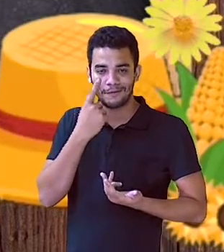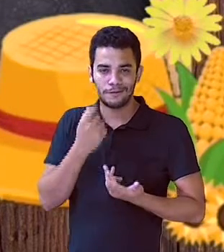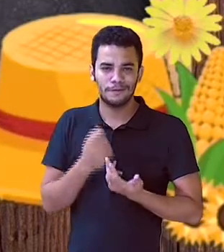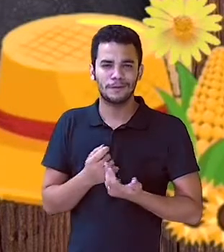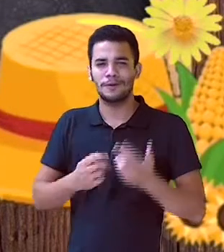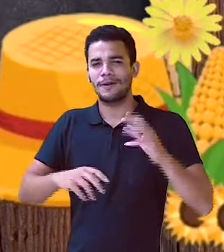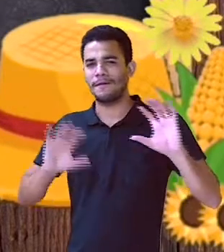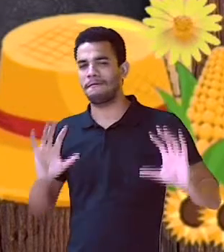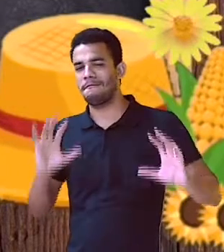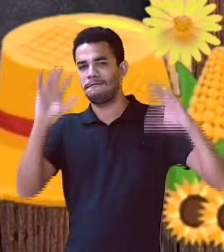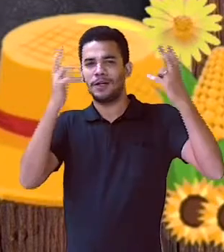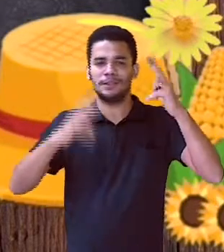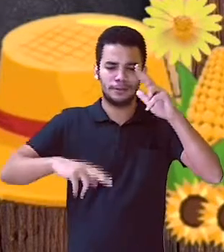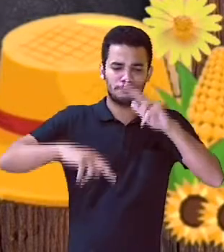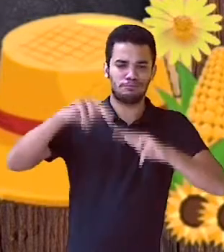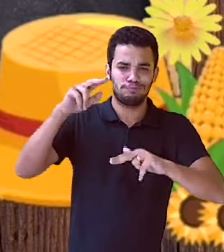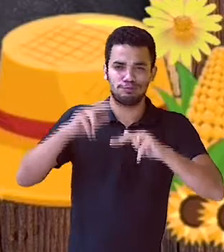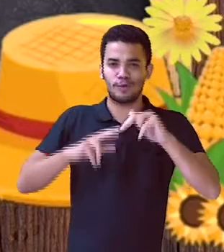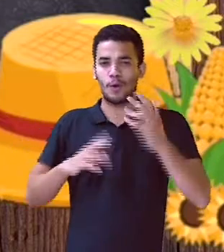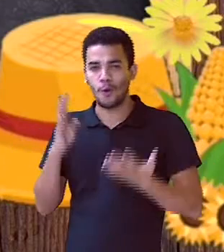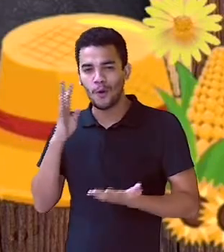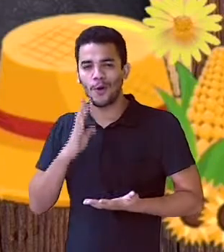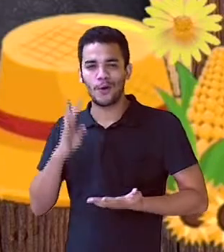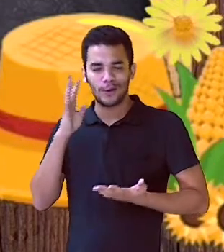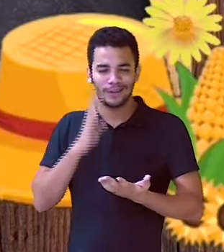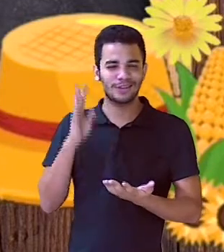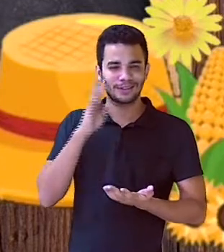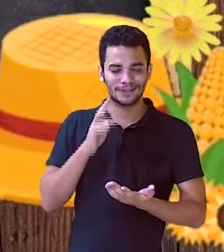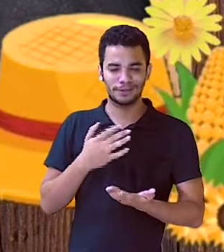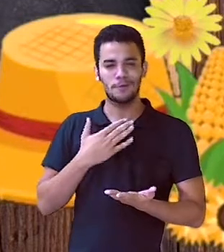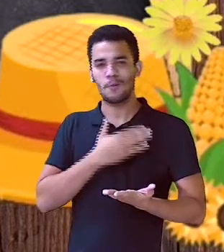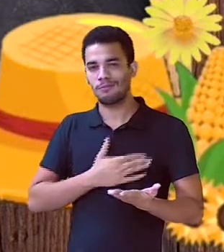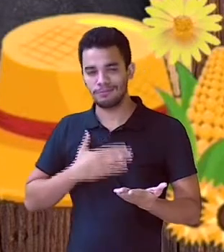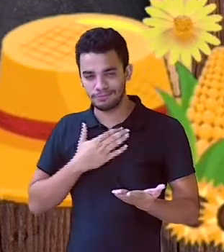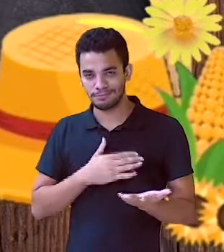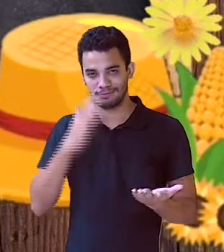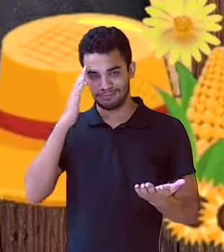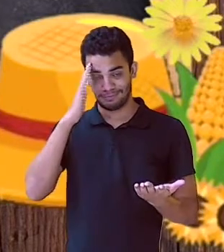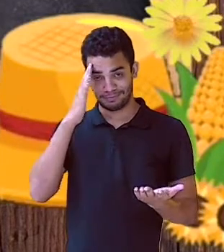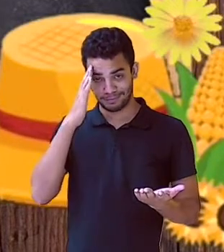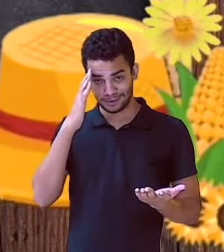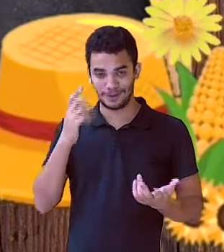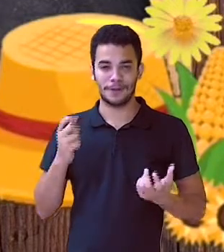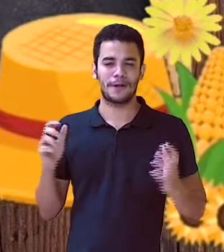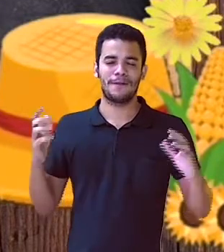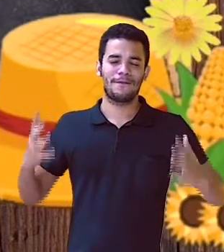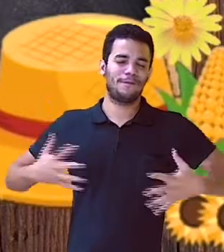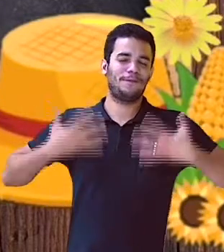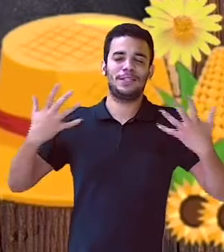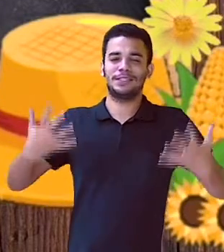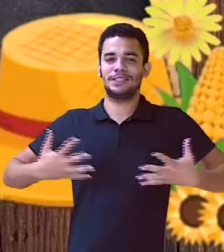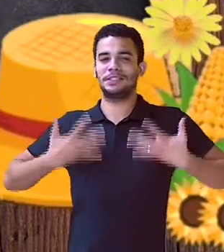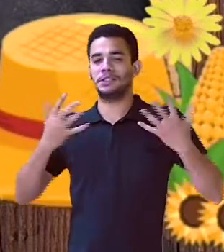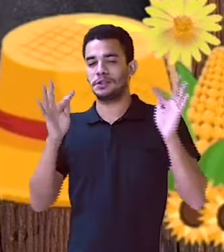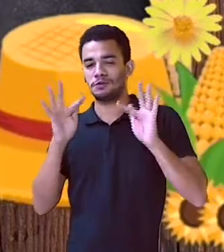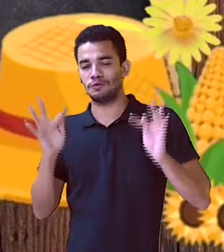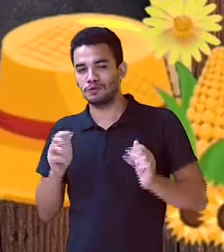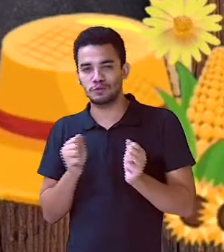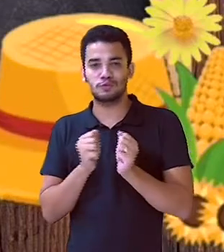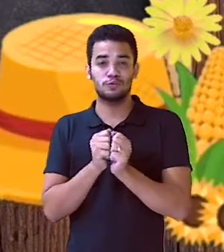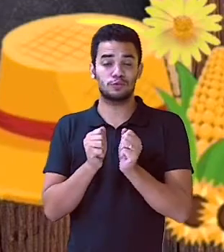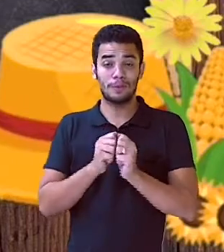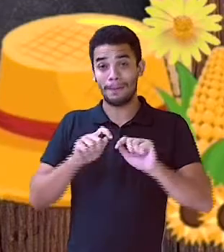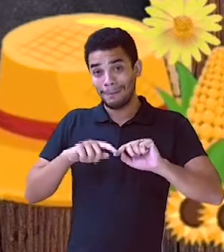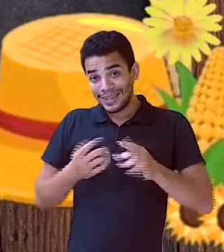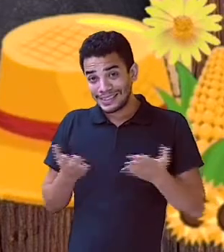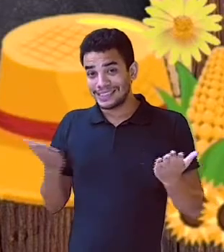vontade de participar de uma festa junina, não é mesmo? Hum, era uma alegria só, hein? Hum, mas agora nós